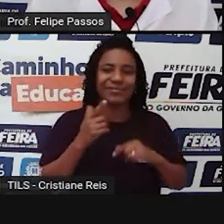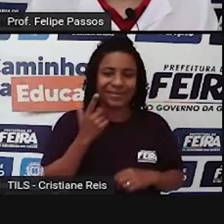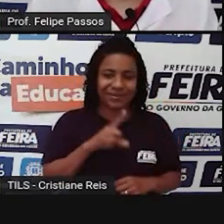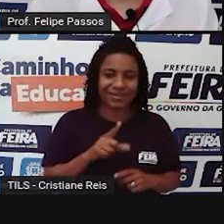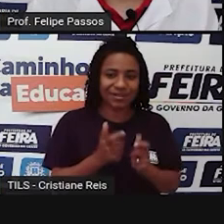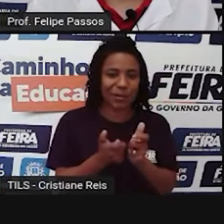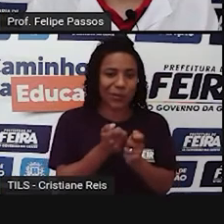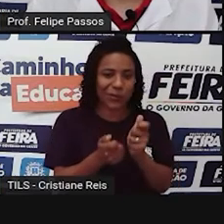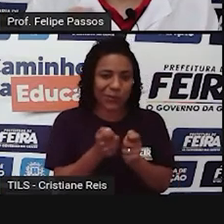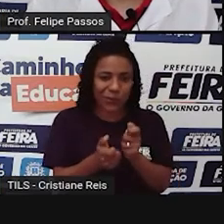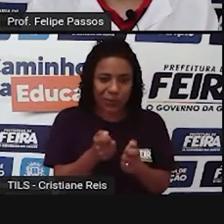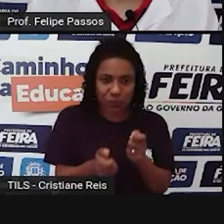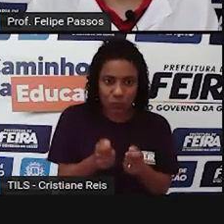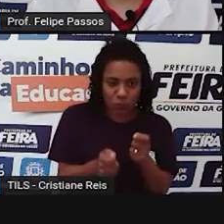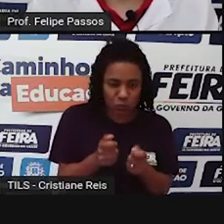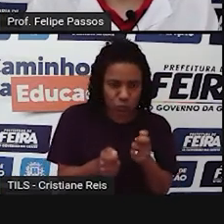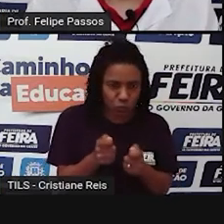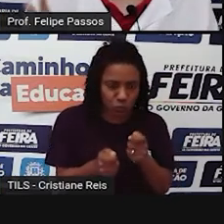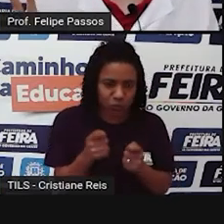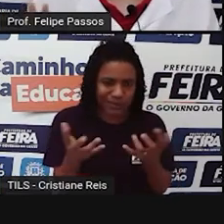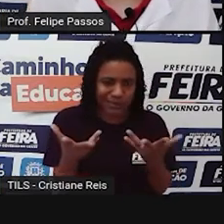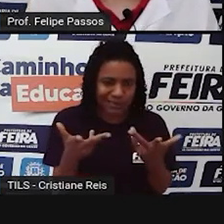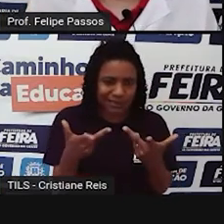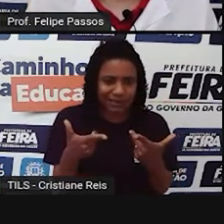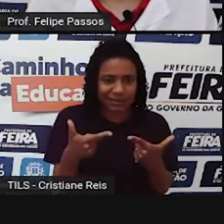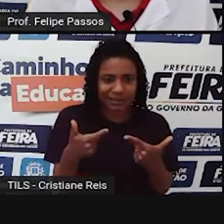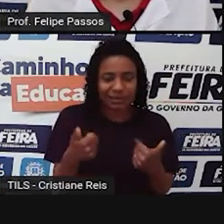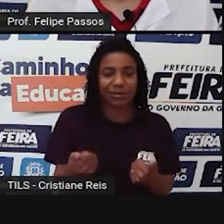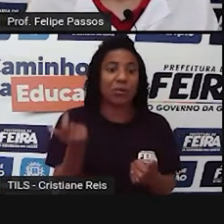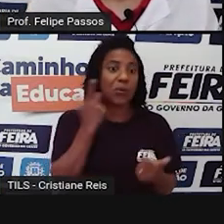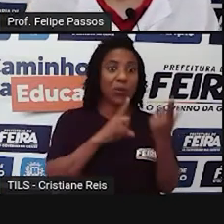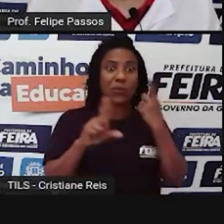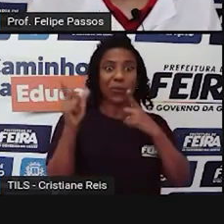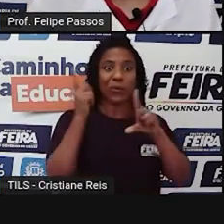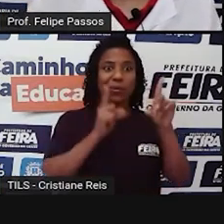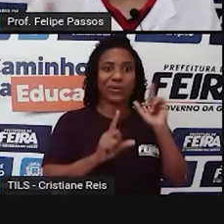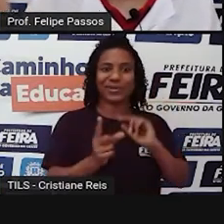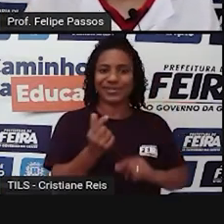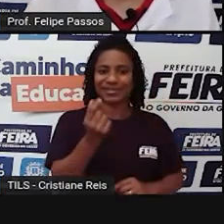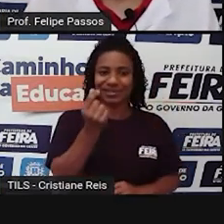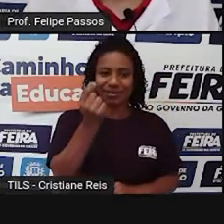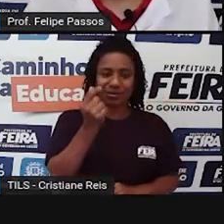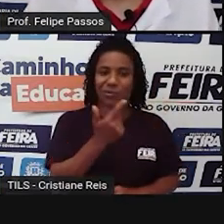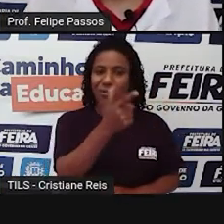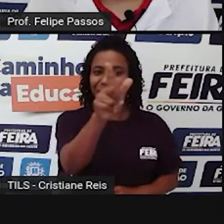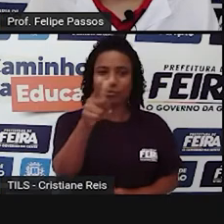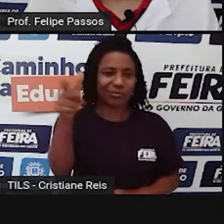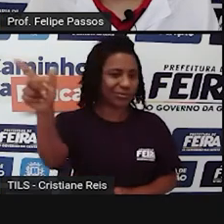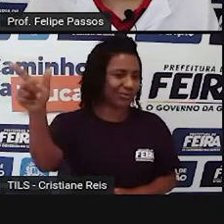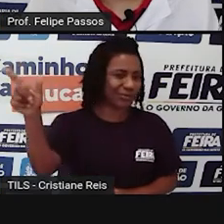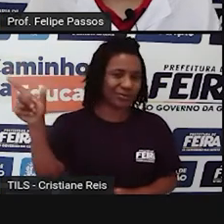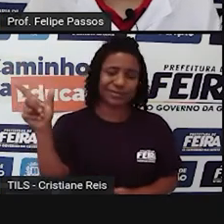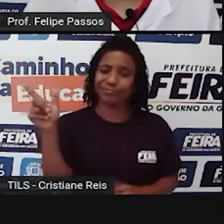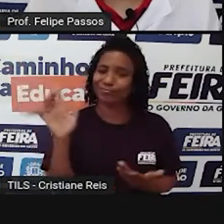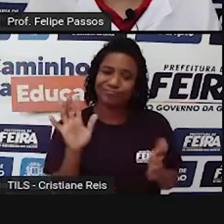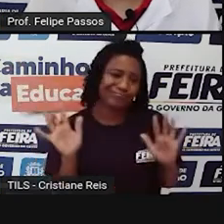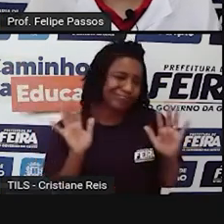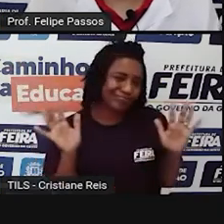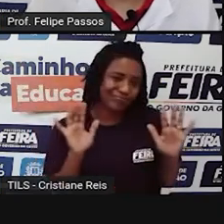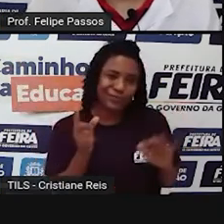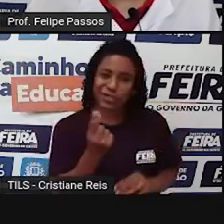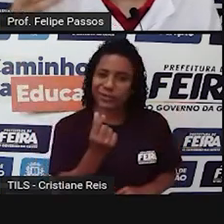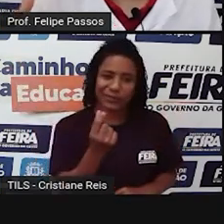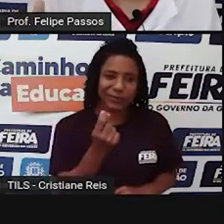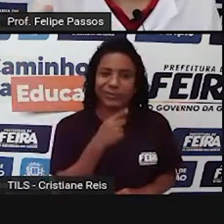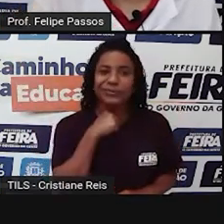joga muito videogame, joguinhos de internet, ganha dinheiro com isso. Os outros, todos, usuários, não ganharam dinheiro